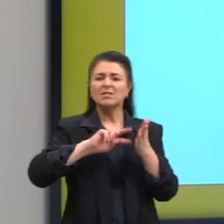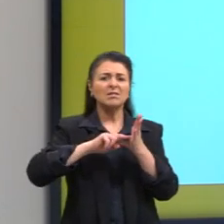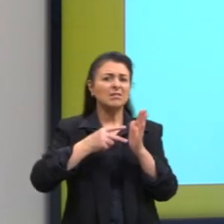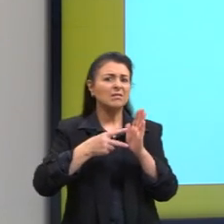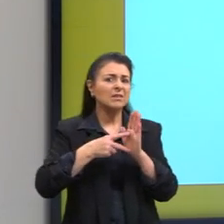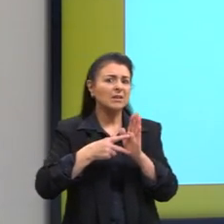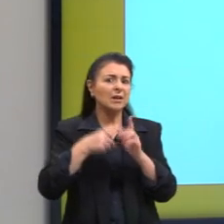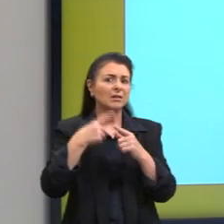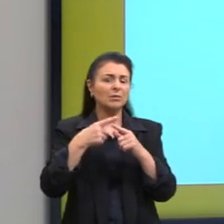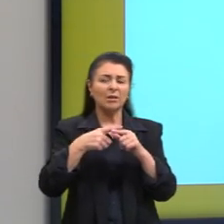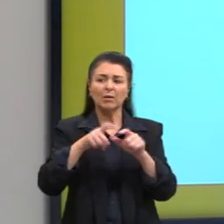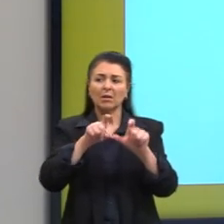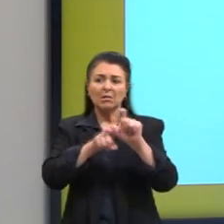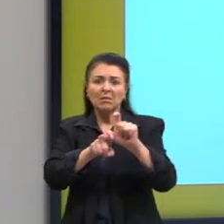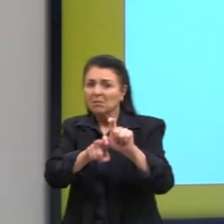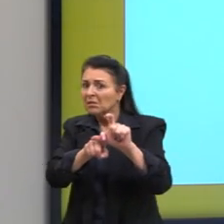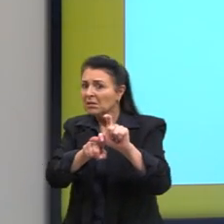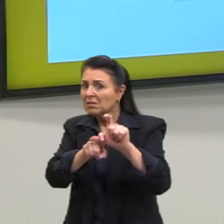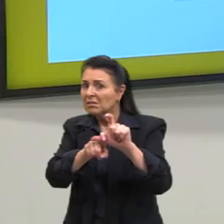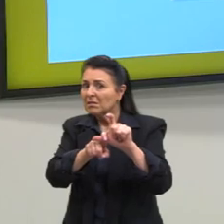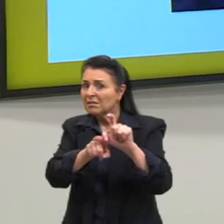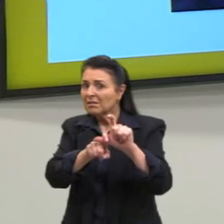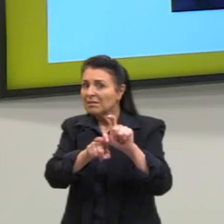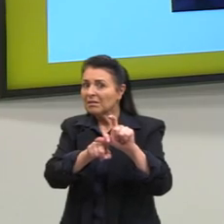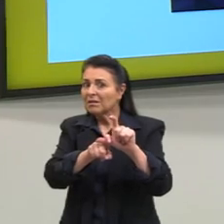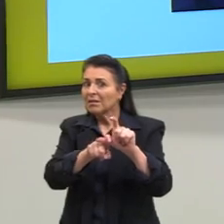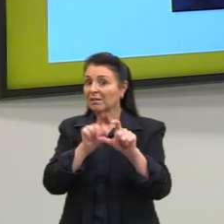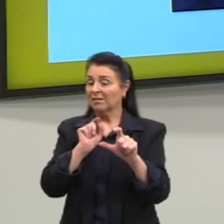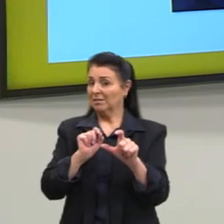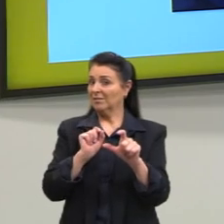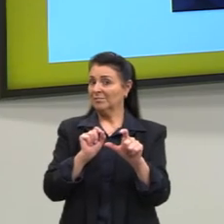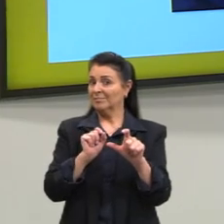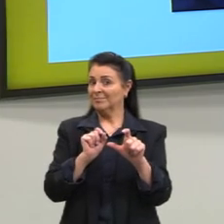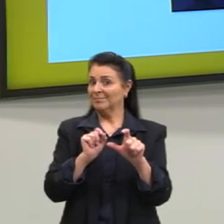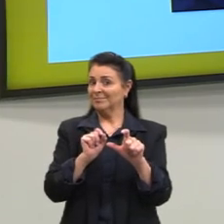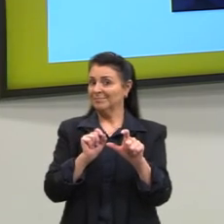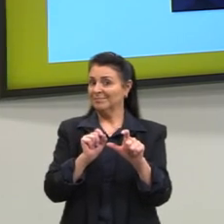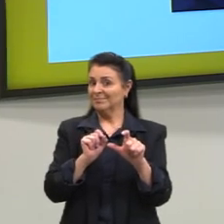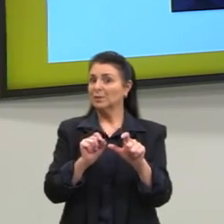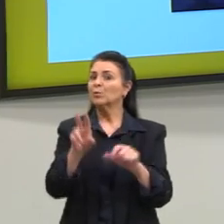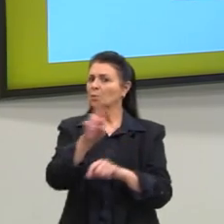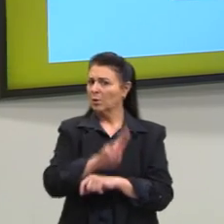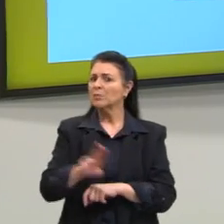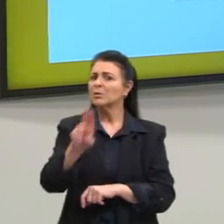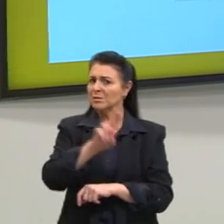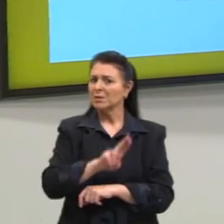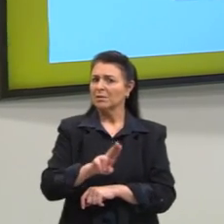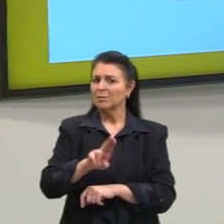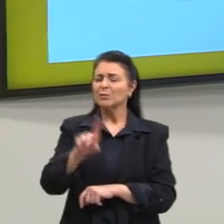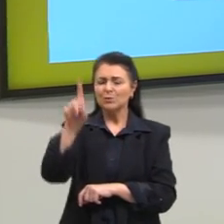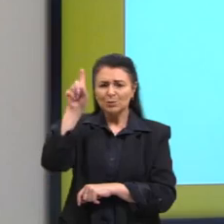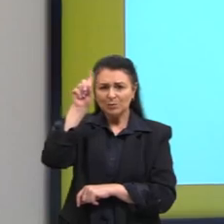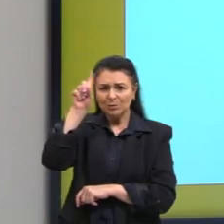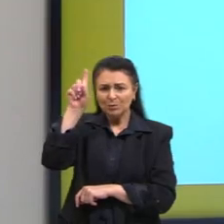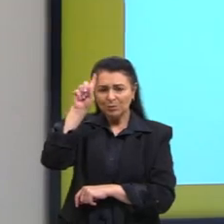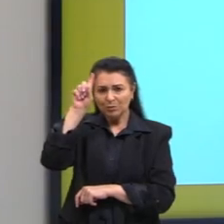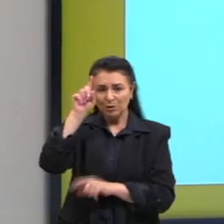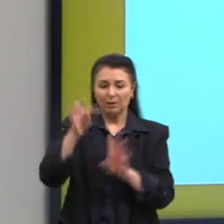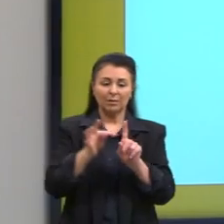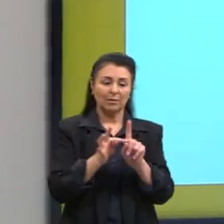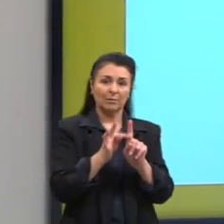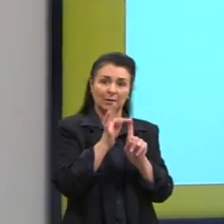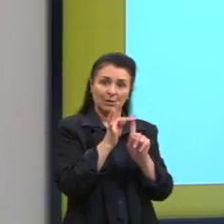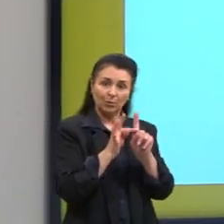devedor, e isso é para reafirmar, então, o nosso dia a dia, em relação à temperatura, em relação ao saldo